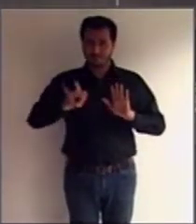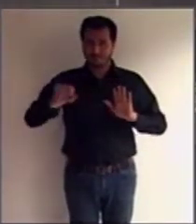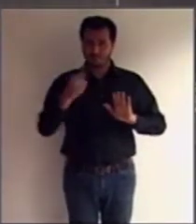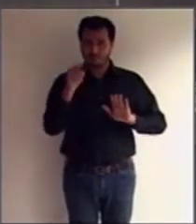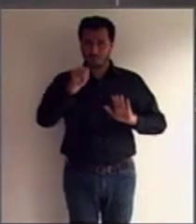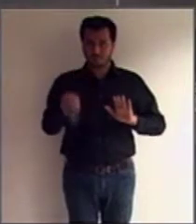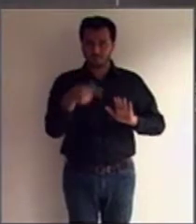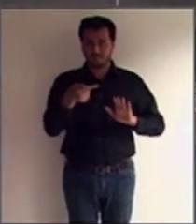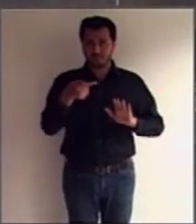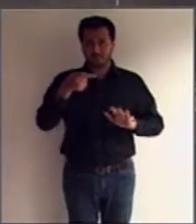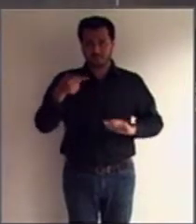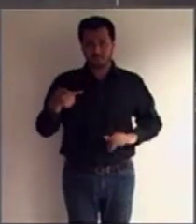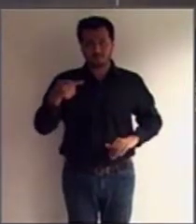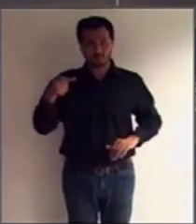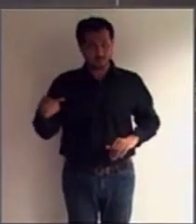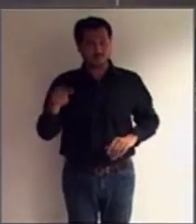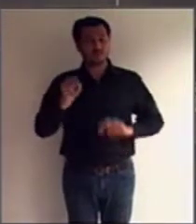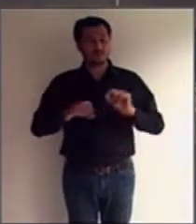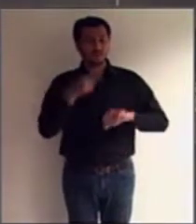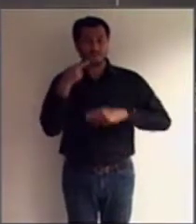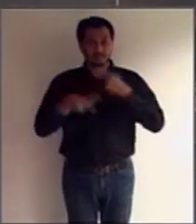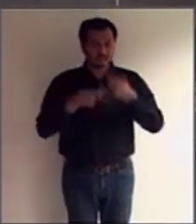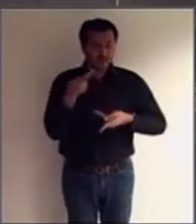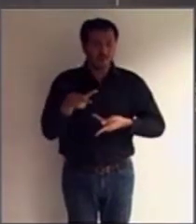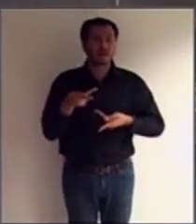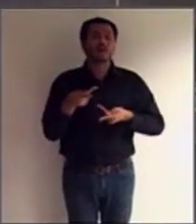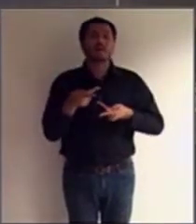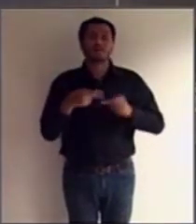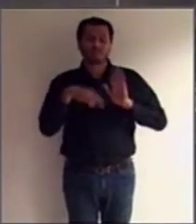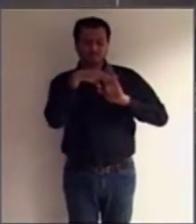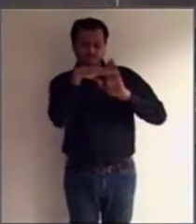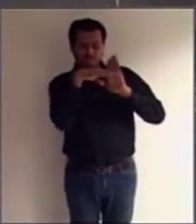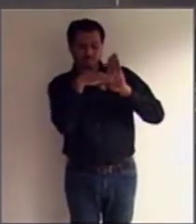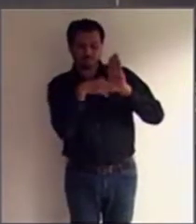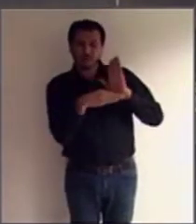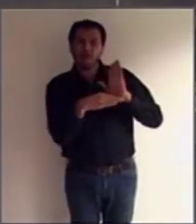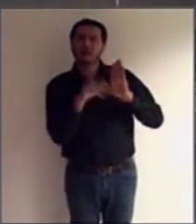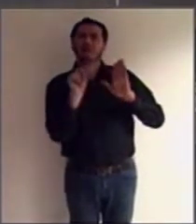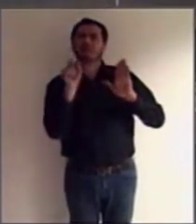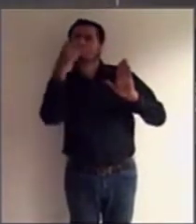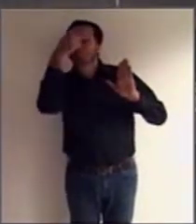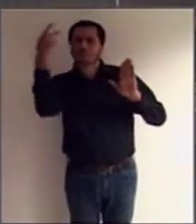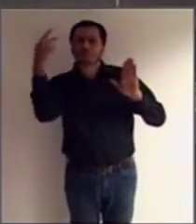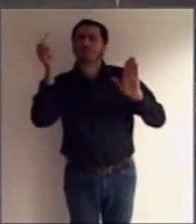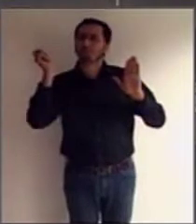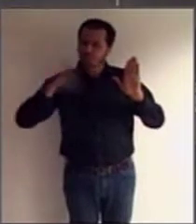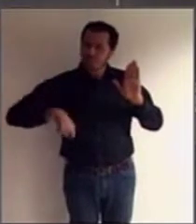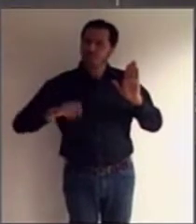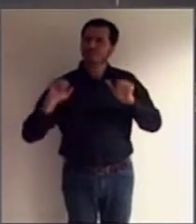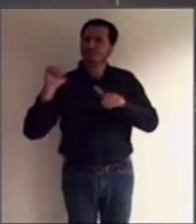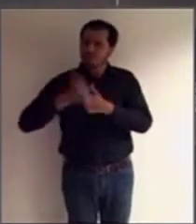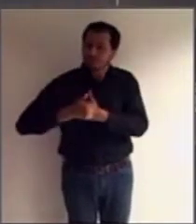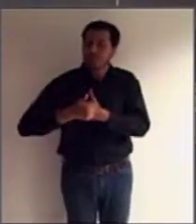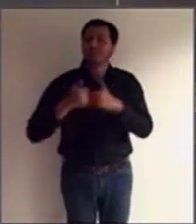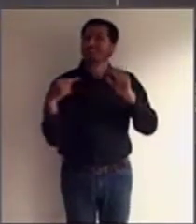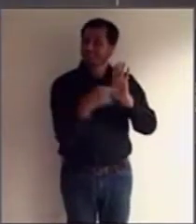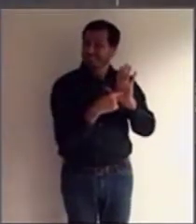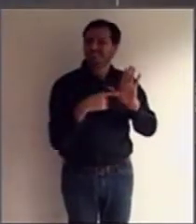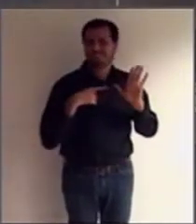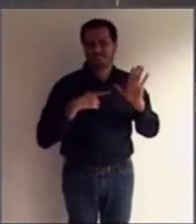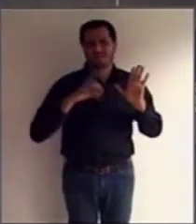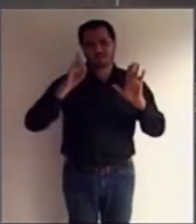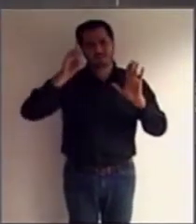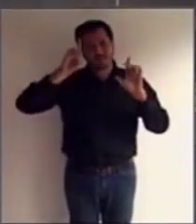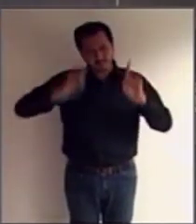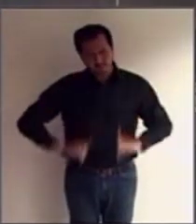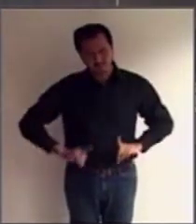traz um rol das pessoas que estão sujeitas à interdição e, dentre elas, estão as pessoas com deficiência intelectual e com deficiência